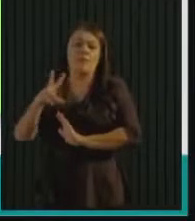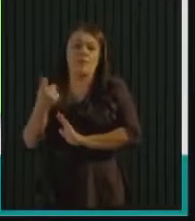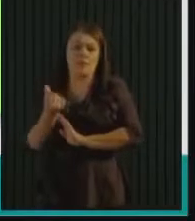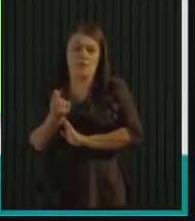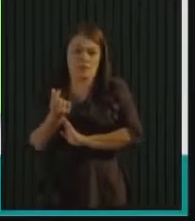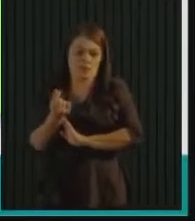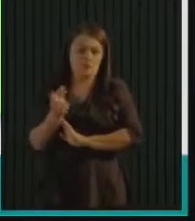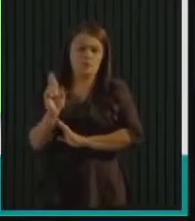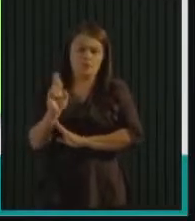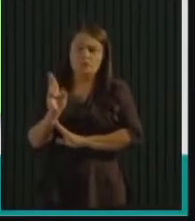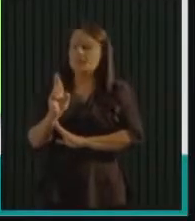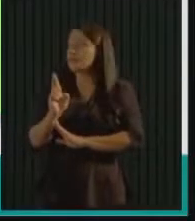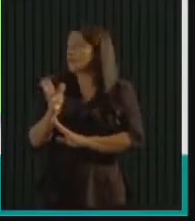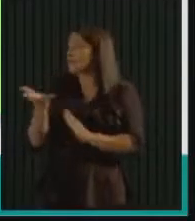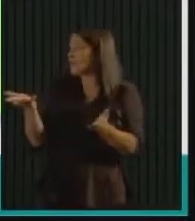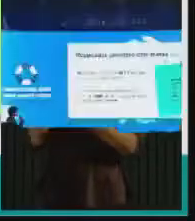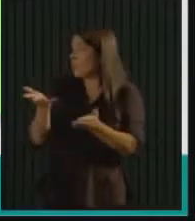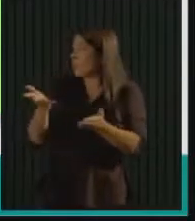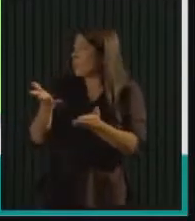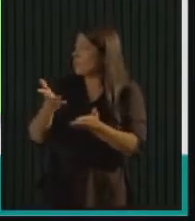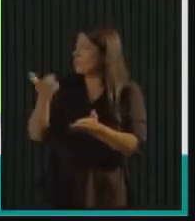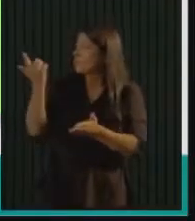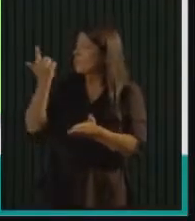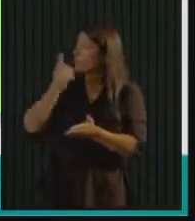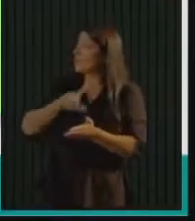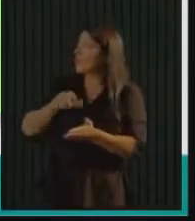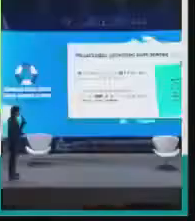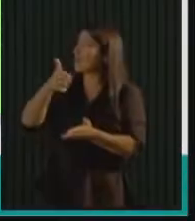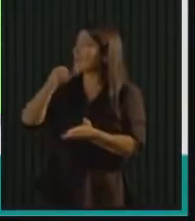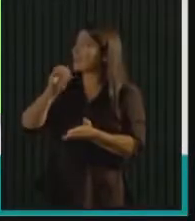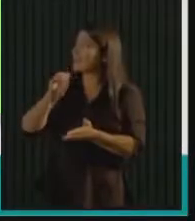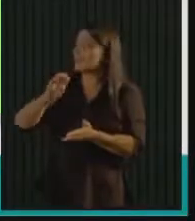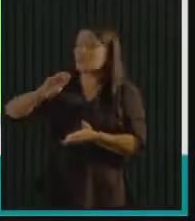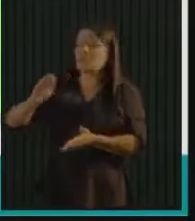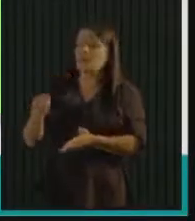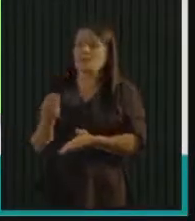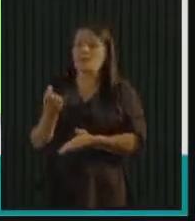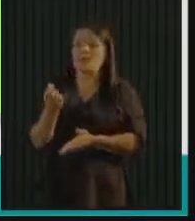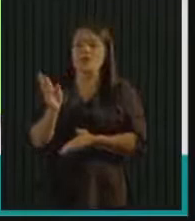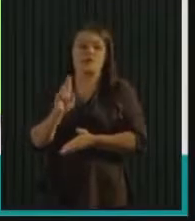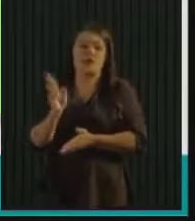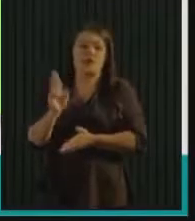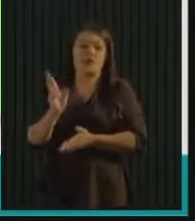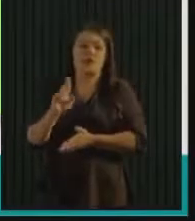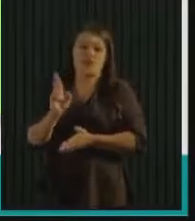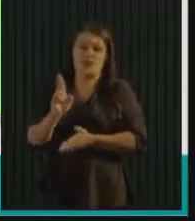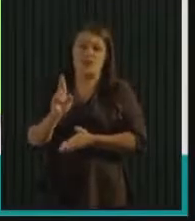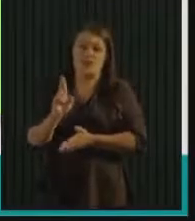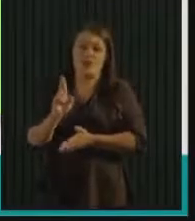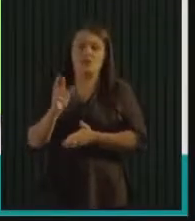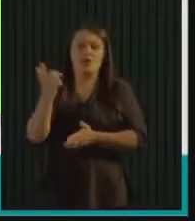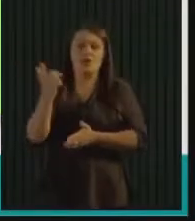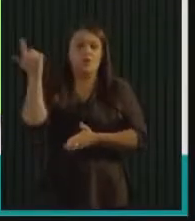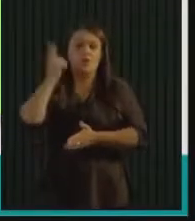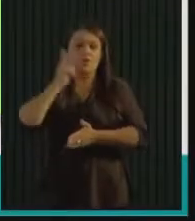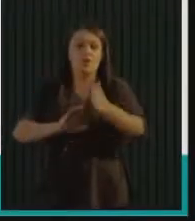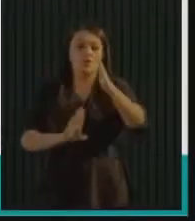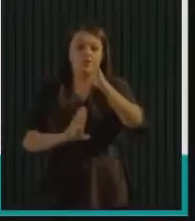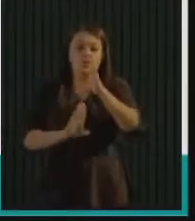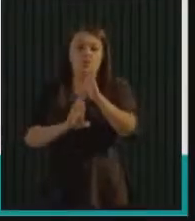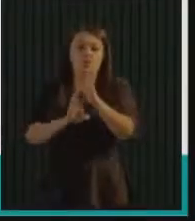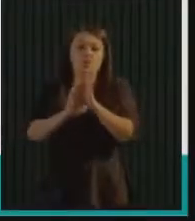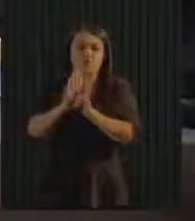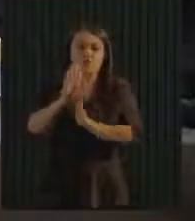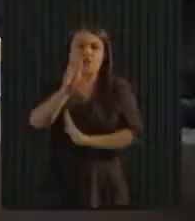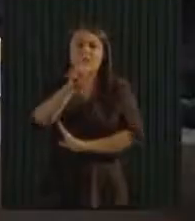Então, hoje, Floripa já ganha 10 milhões de reais por ano, com reciclagem, e com o atendimento das metas, a vai chegar a 55 milhões